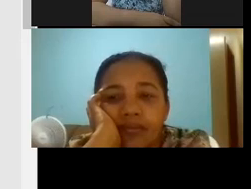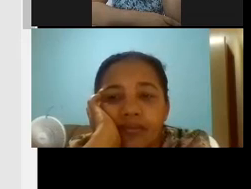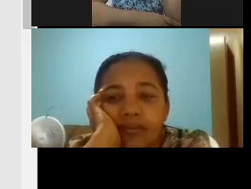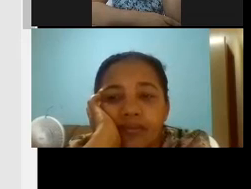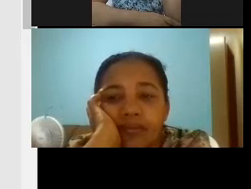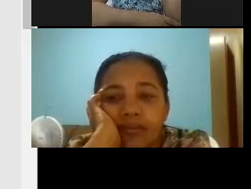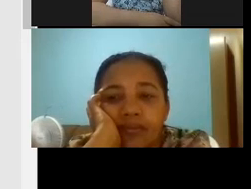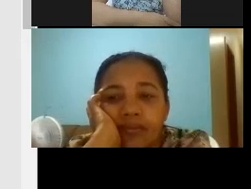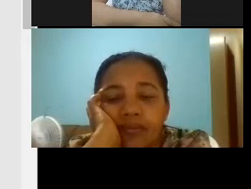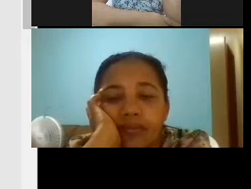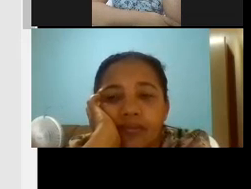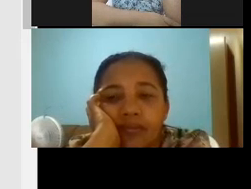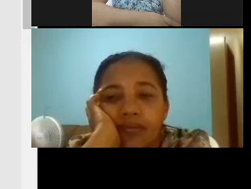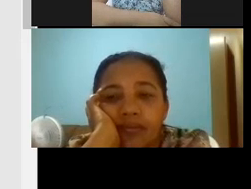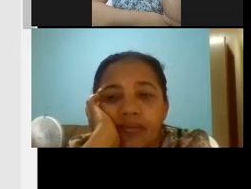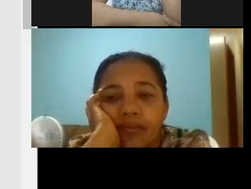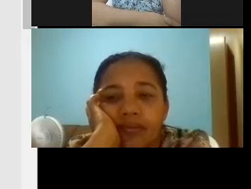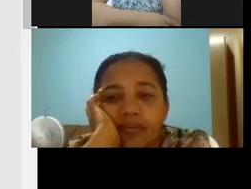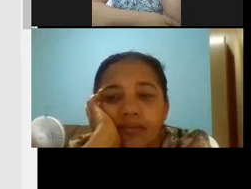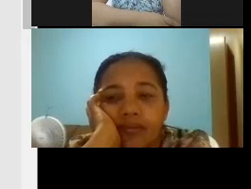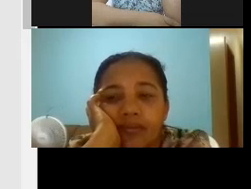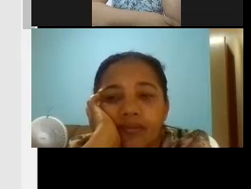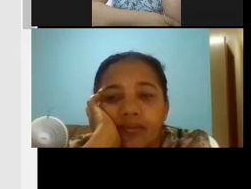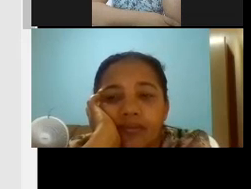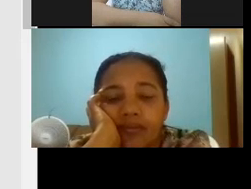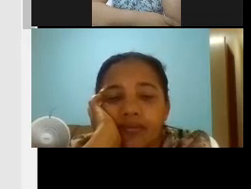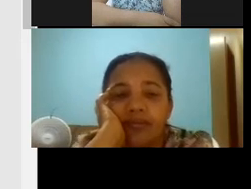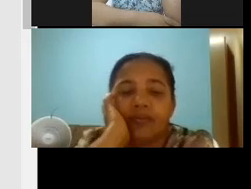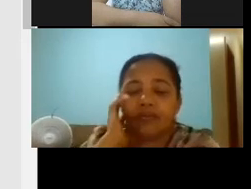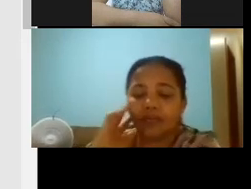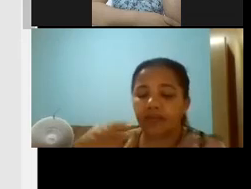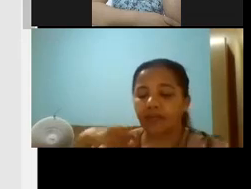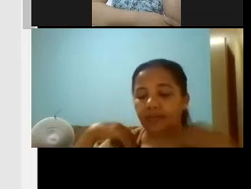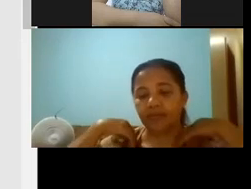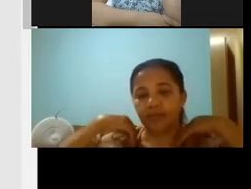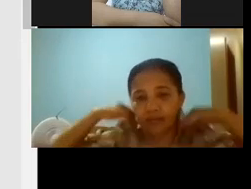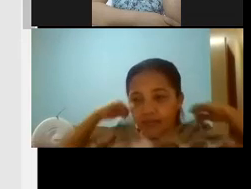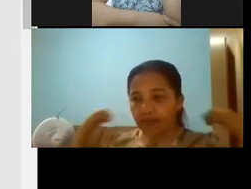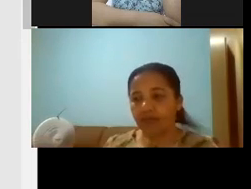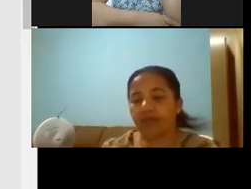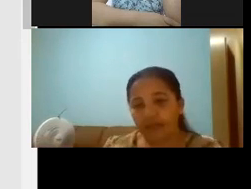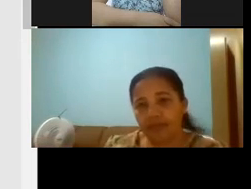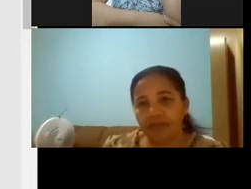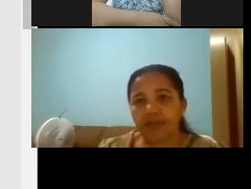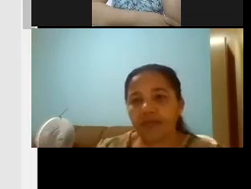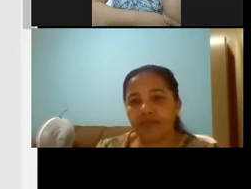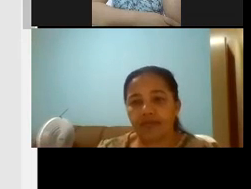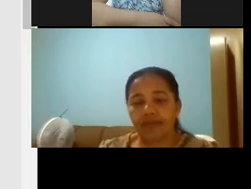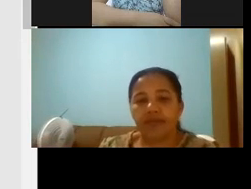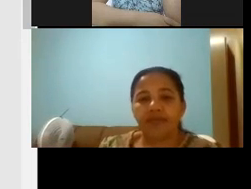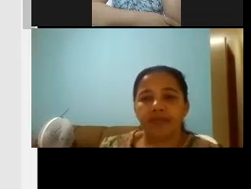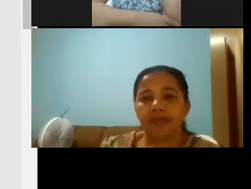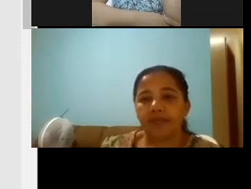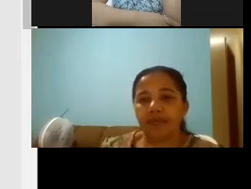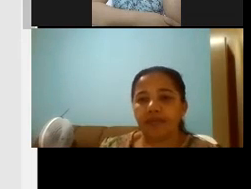Certo? Por isso que é um desafio para o professor. Porque, se nós olharmos, gente, olha só,